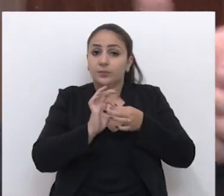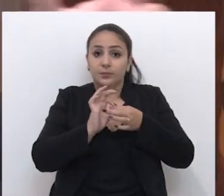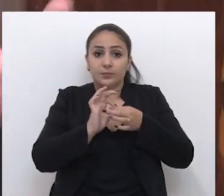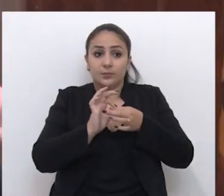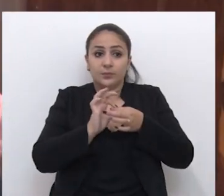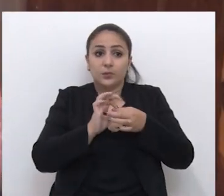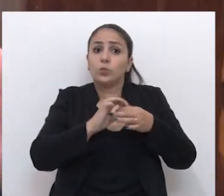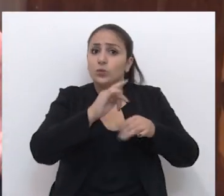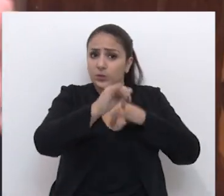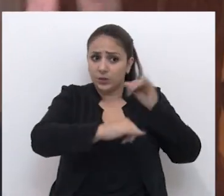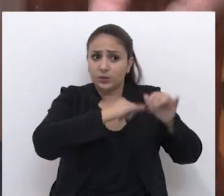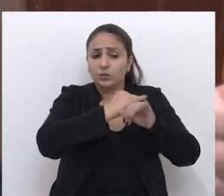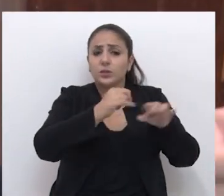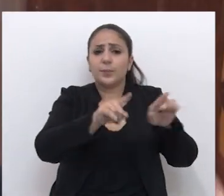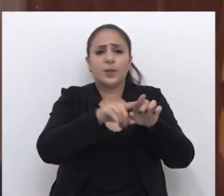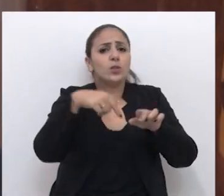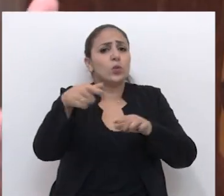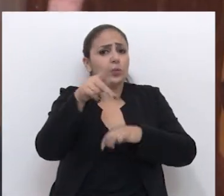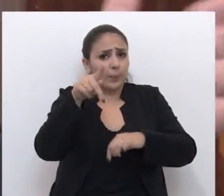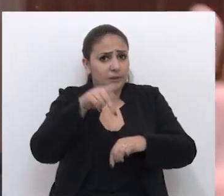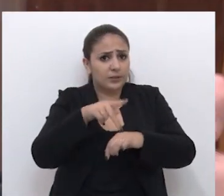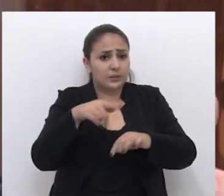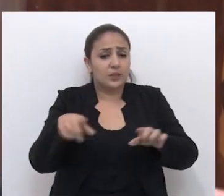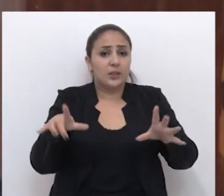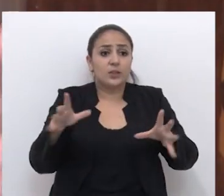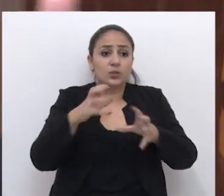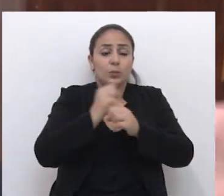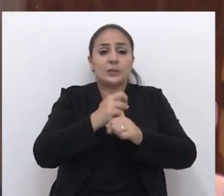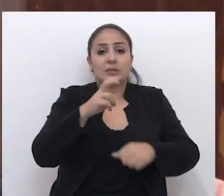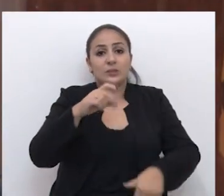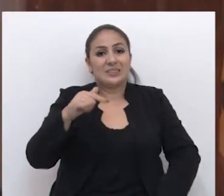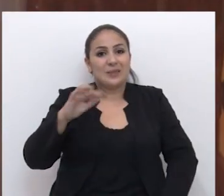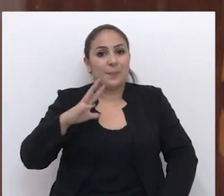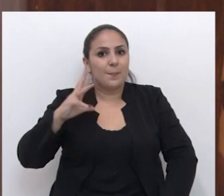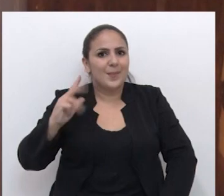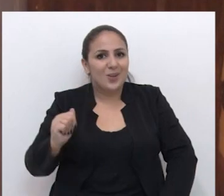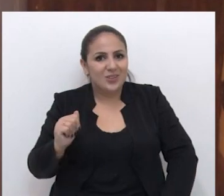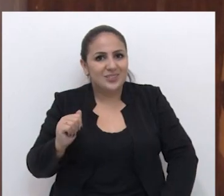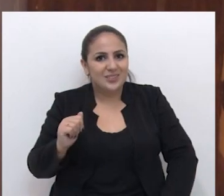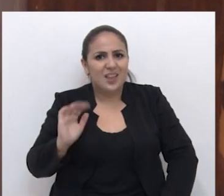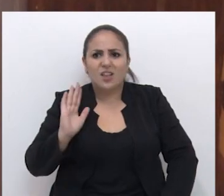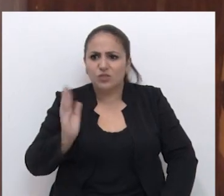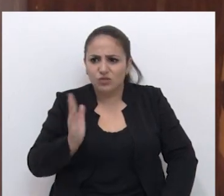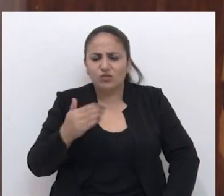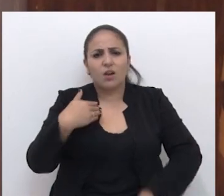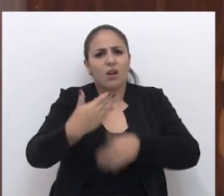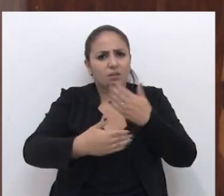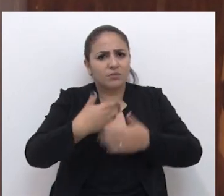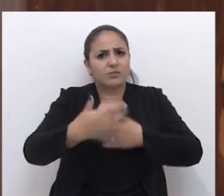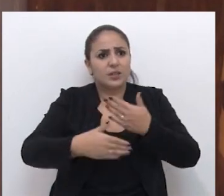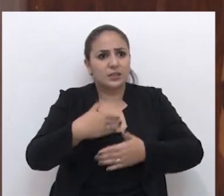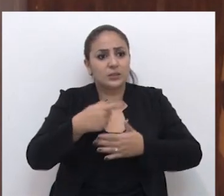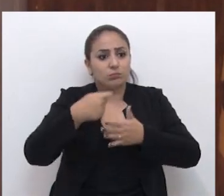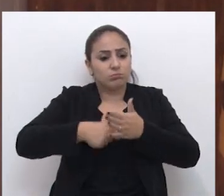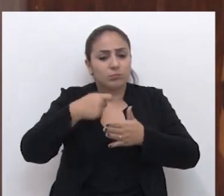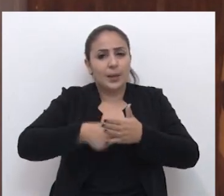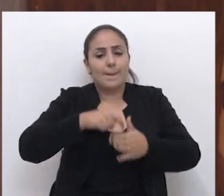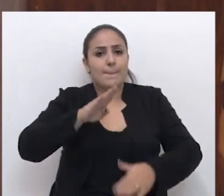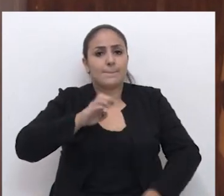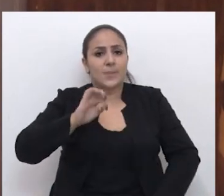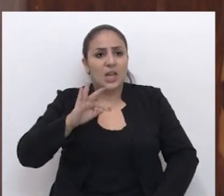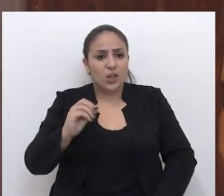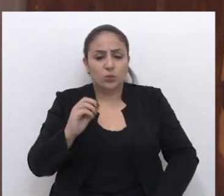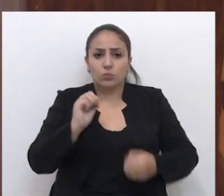ligado aos bancos internacionais, de outros países, que somam a 57 milhões. Isso já foi um avanço de uma luta do